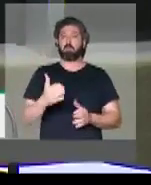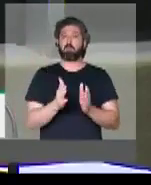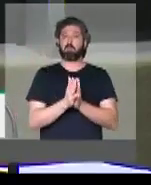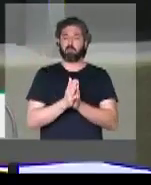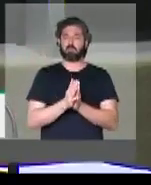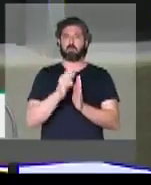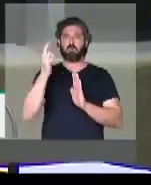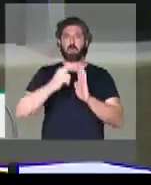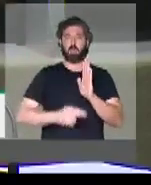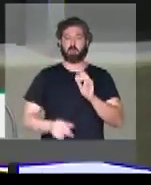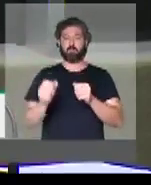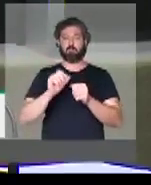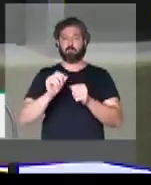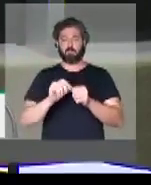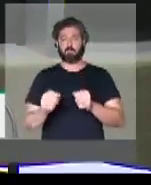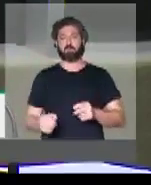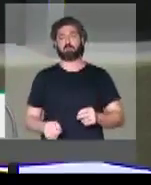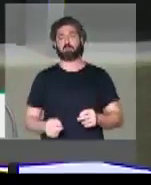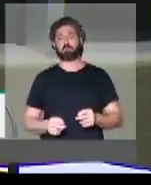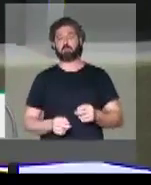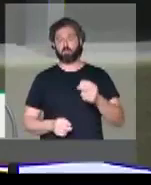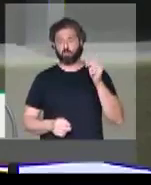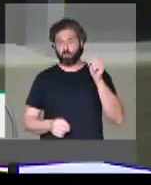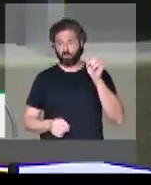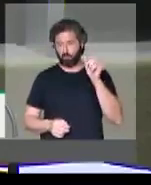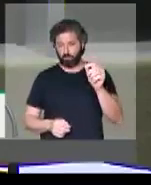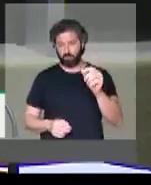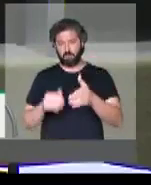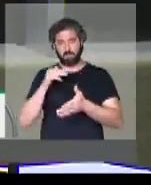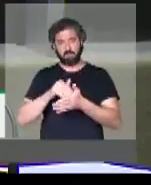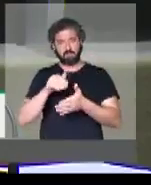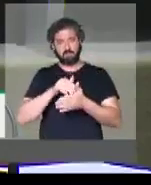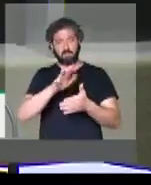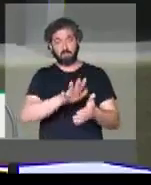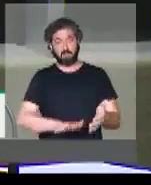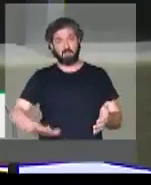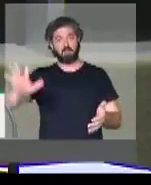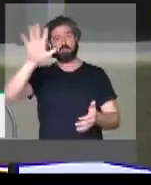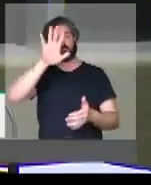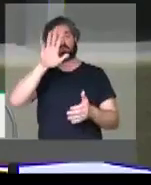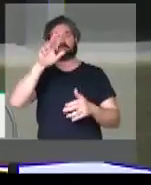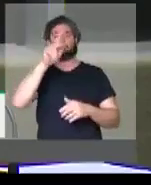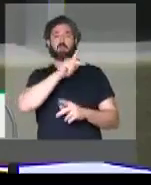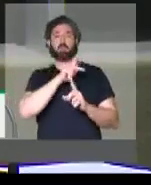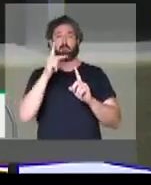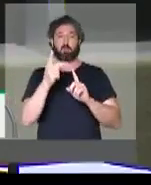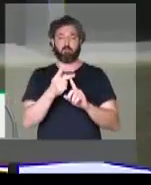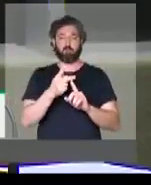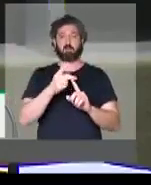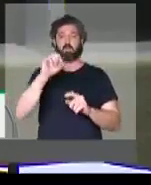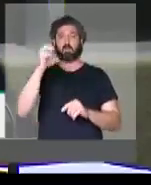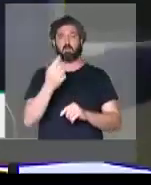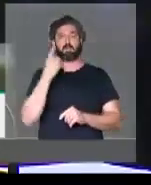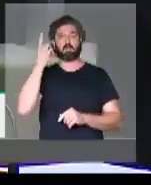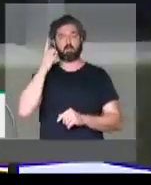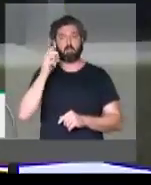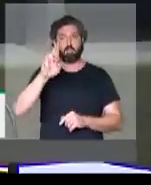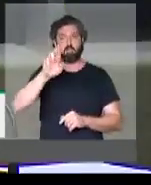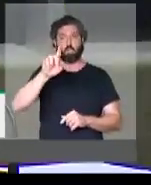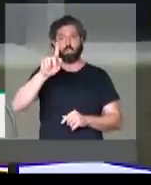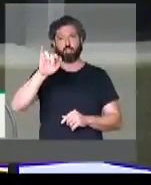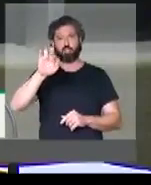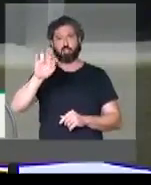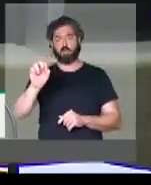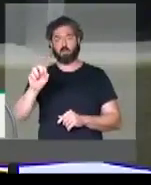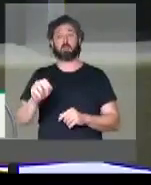ao relator, ao secretário nacional da Previdência, ex-deputado Rogério Marinho,